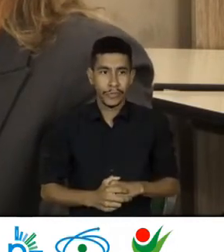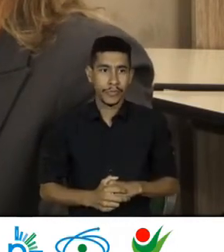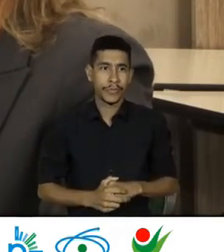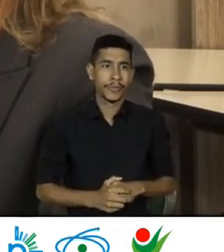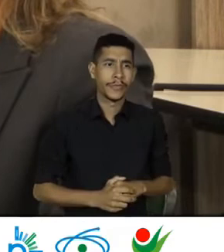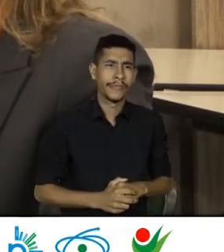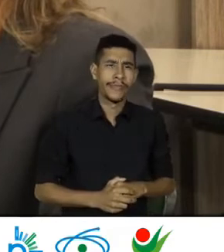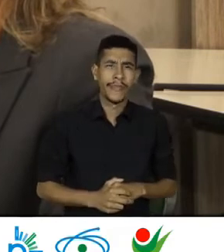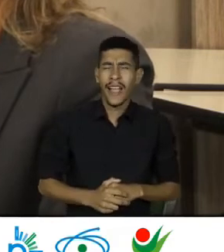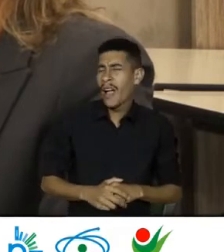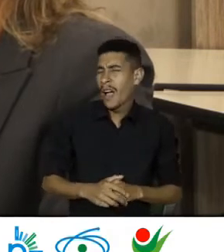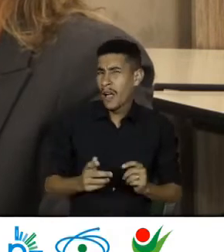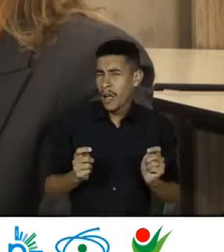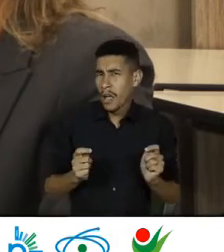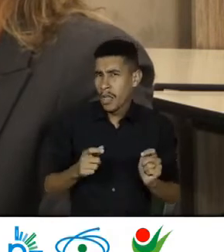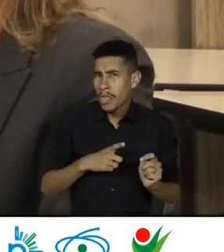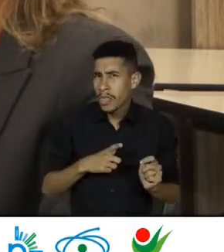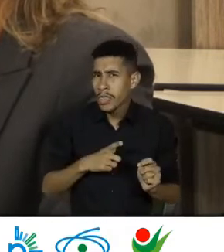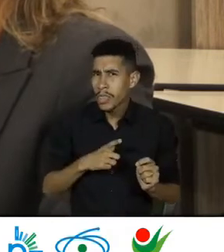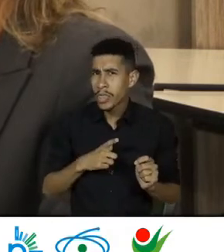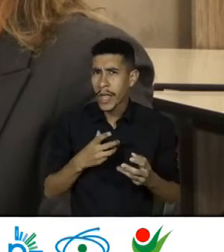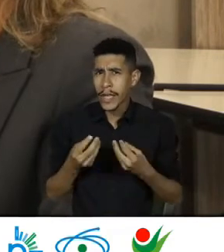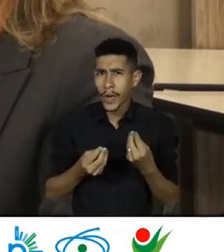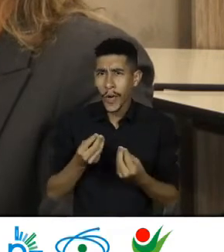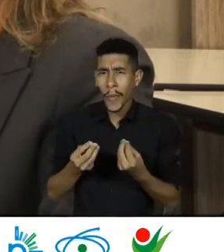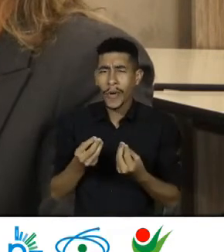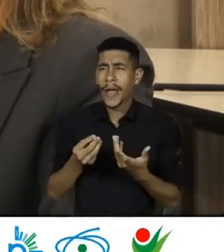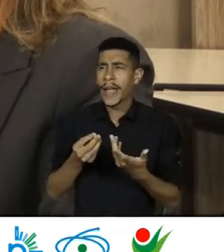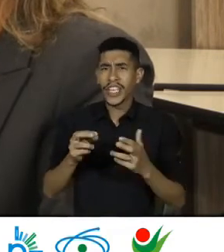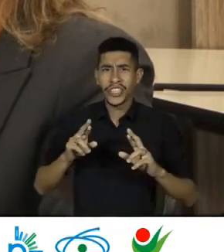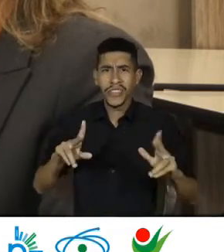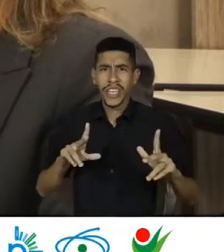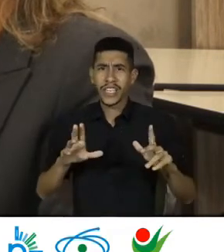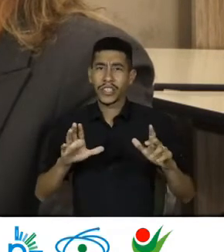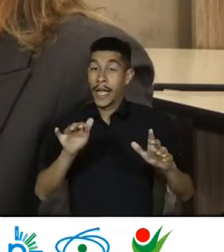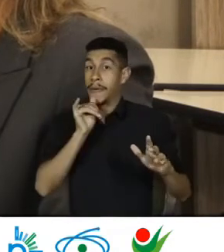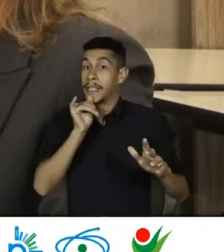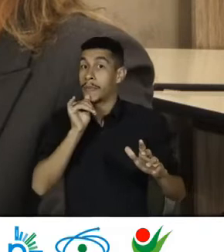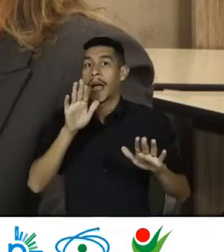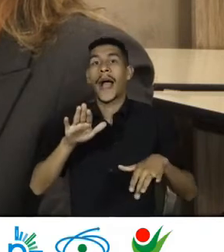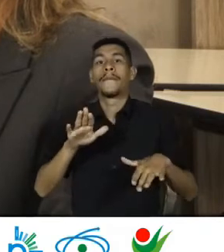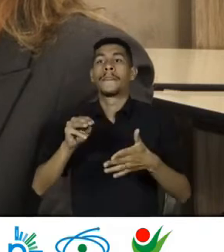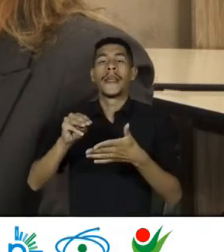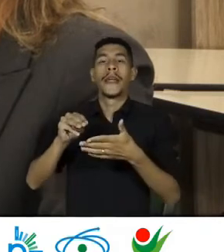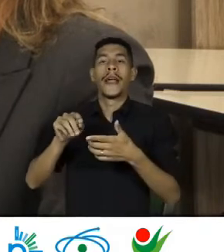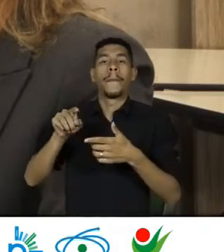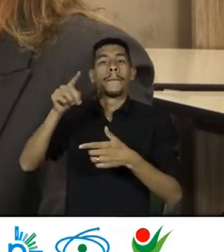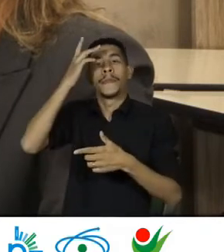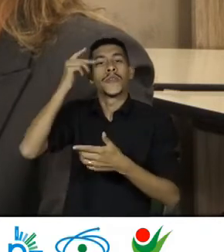Se há Uma distinção Na forma De acolhimento Dependendo Do motivo Da